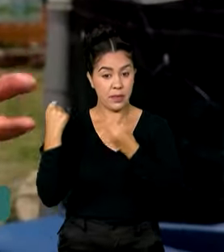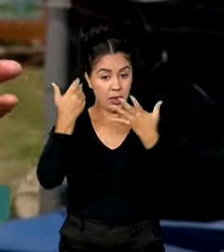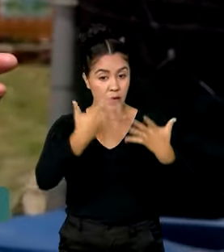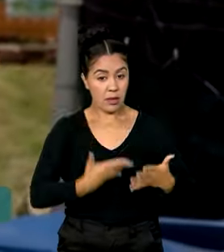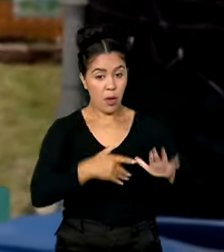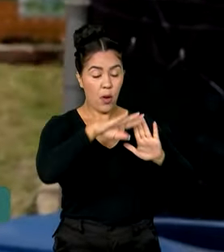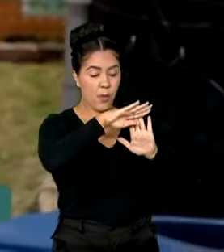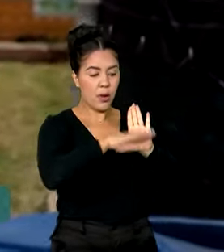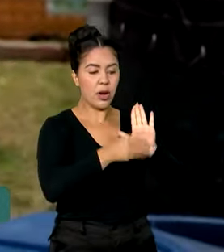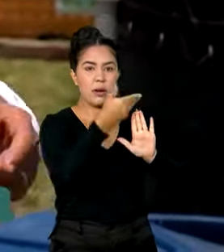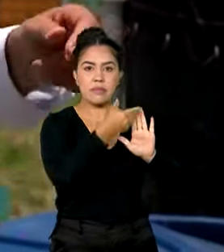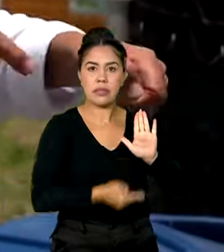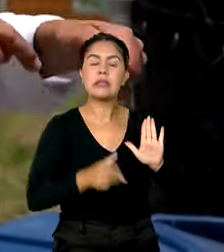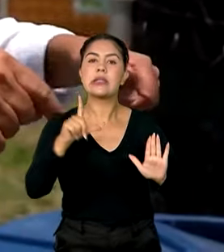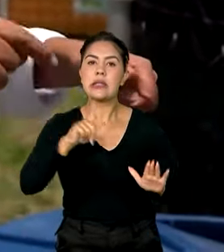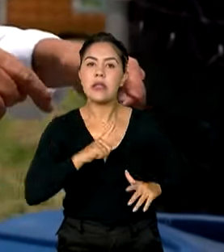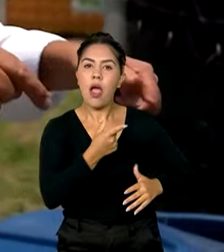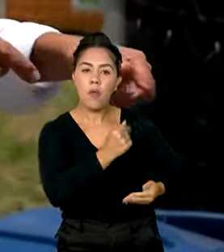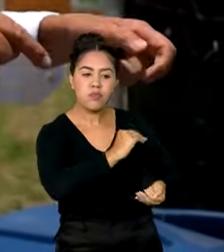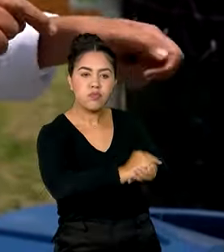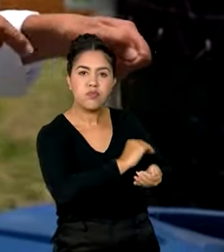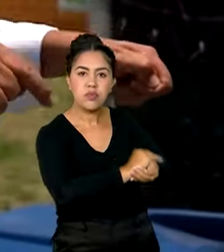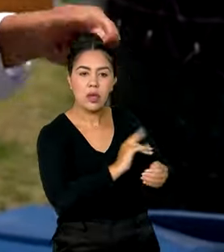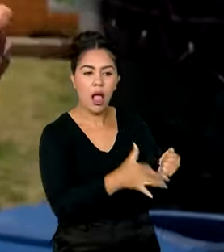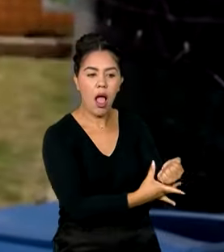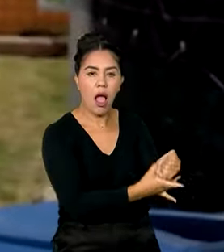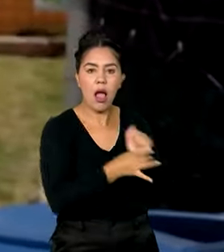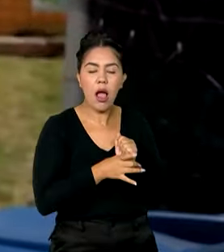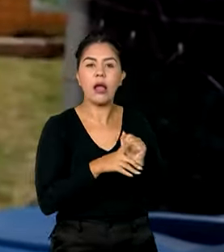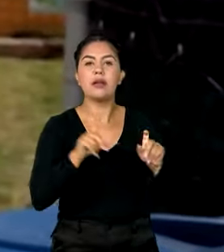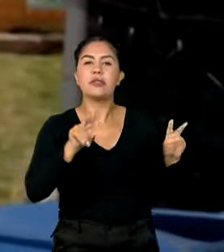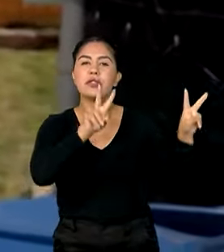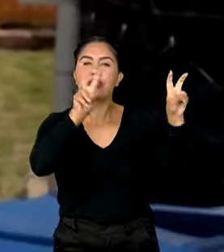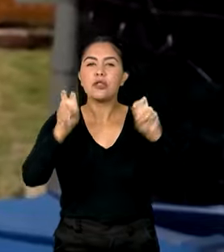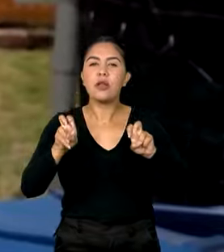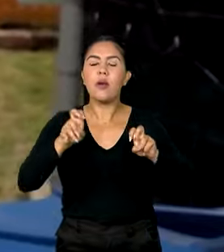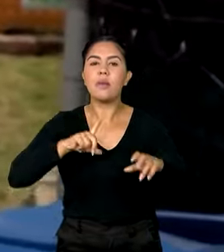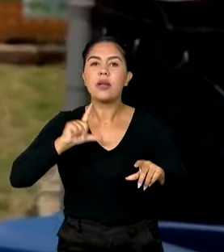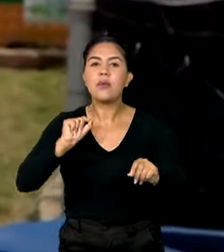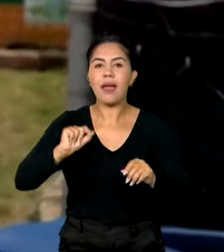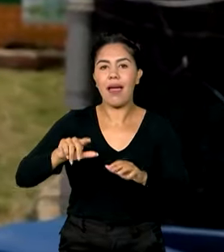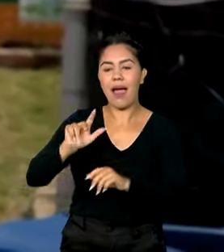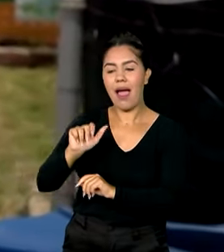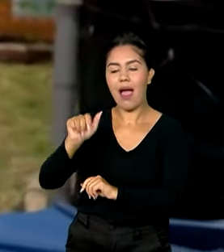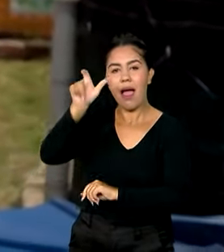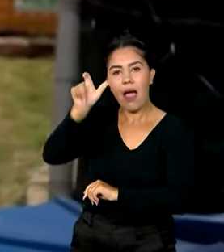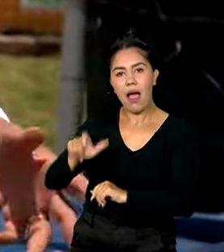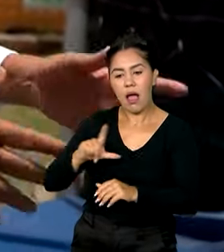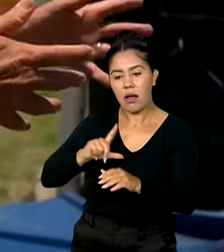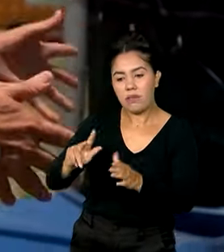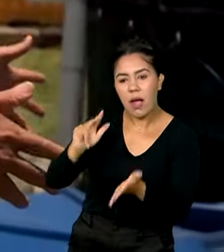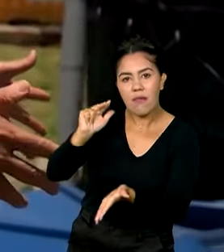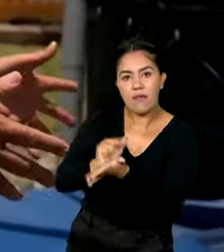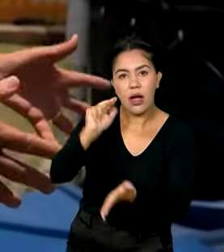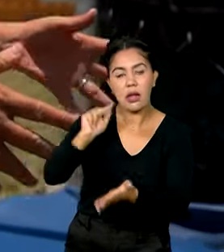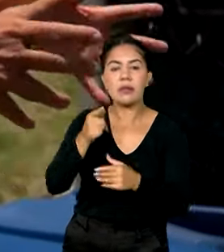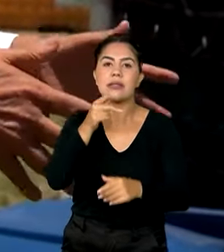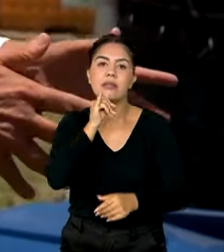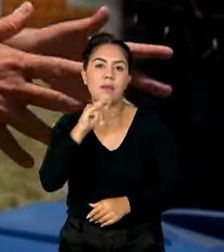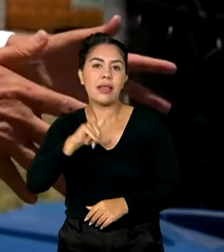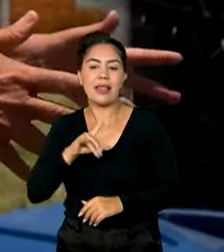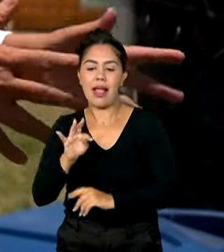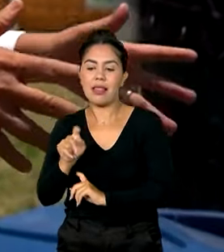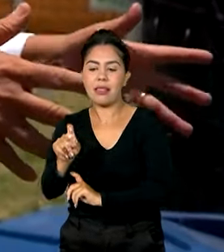tem um fundo garantidor que resolve o problema do avalista, da garantia. Tem taxa de juros baixos, aqui, por exemplo,